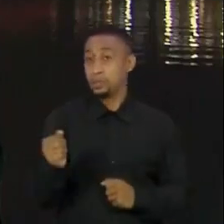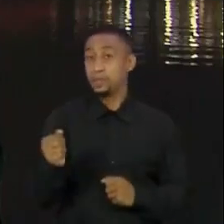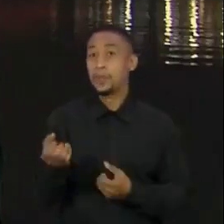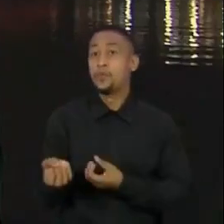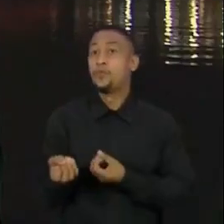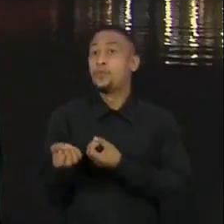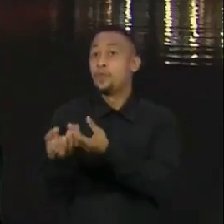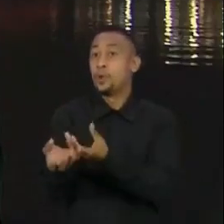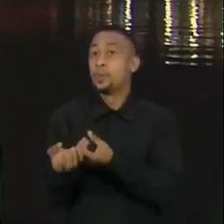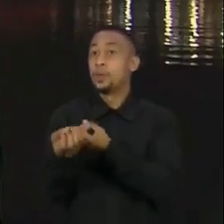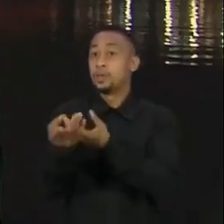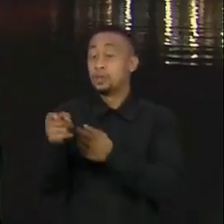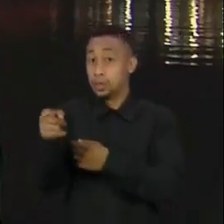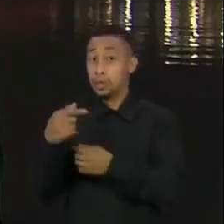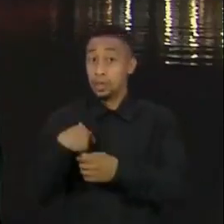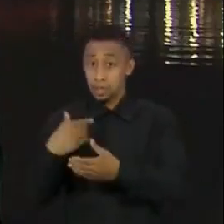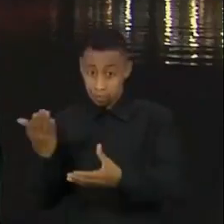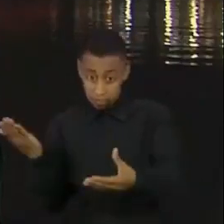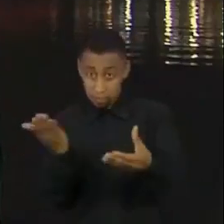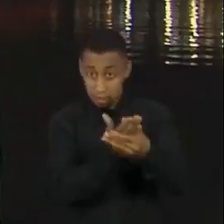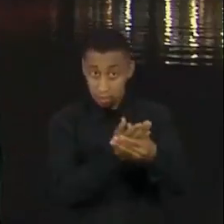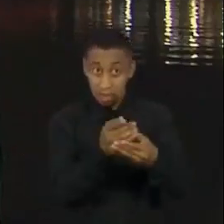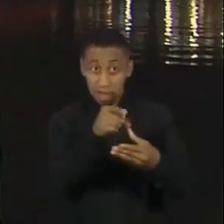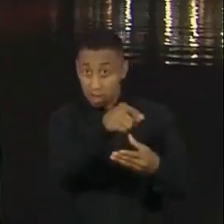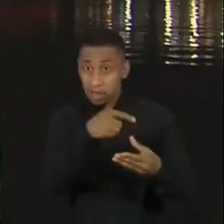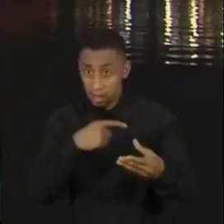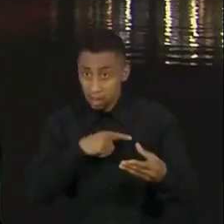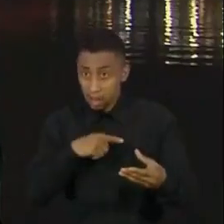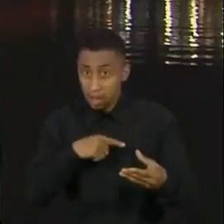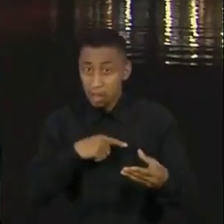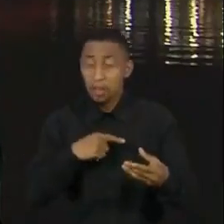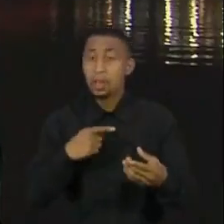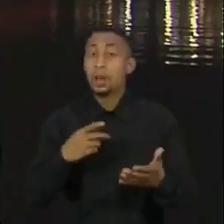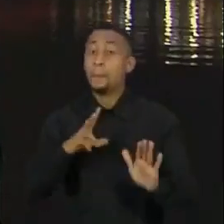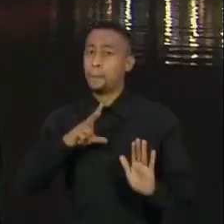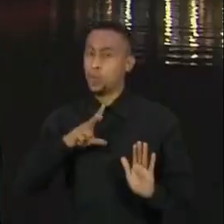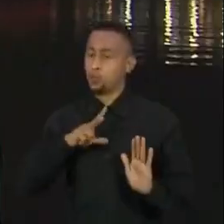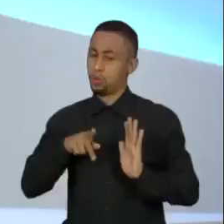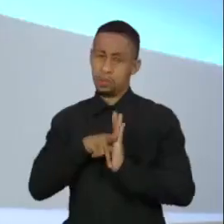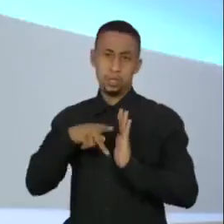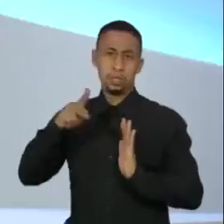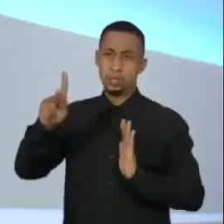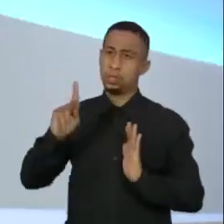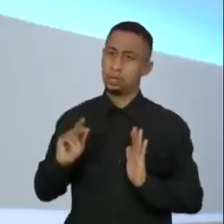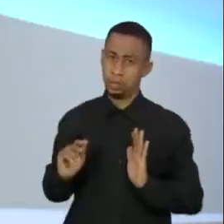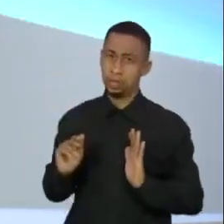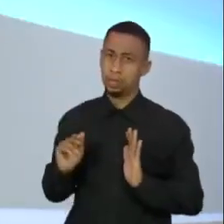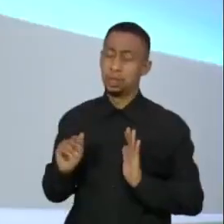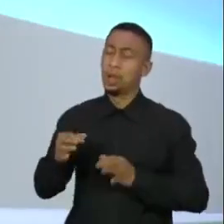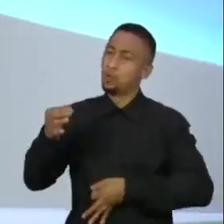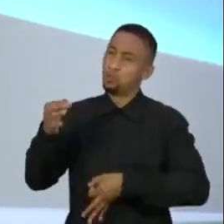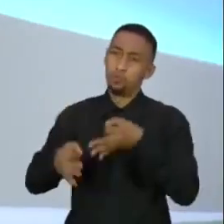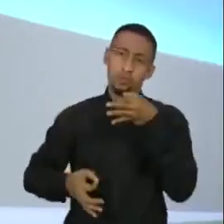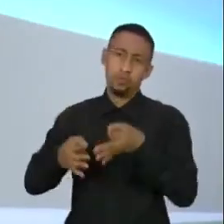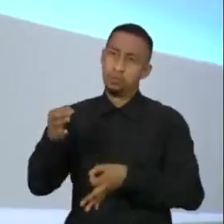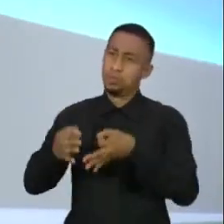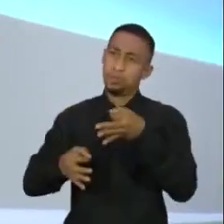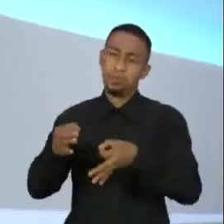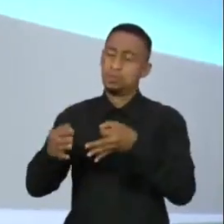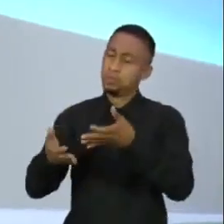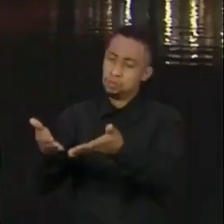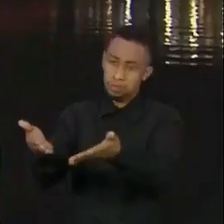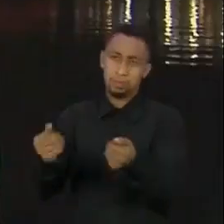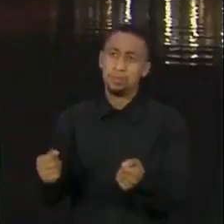responde a uma ação na justiça em relação à atividade particular dele, que a justiça vai se pronunciar. O